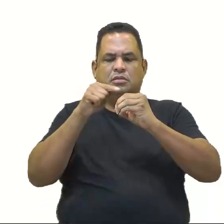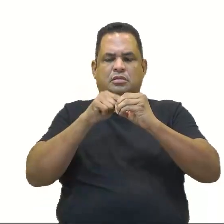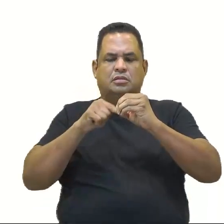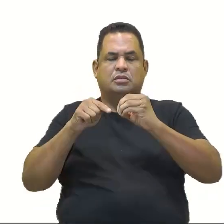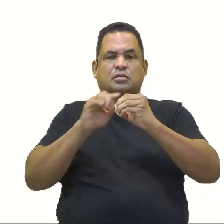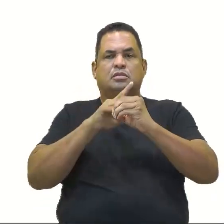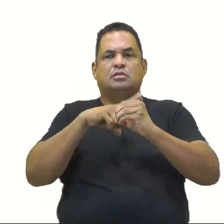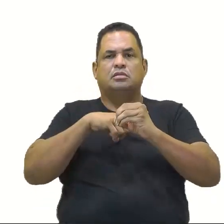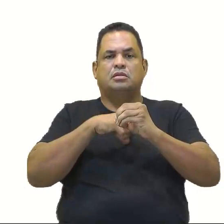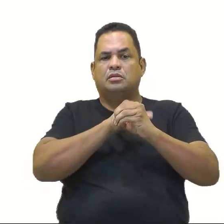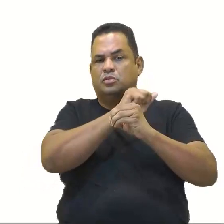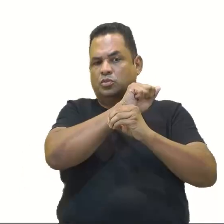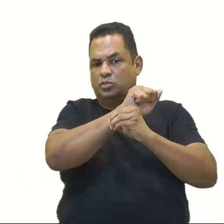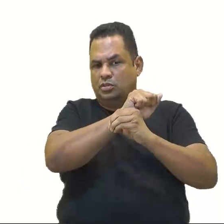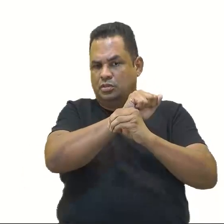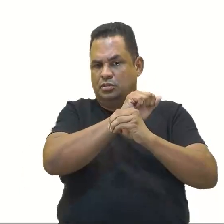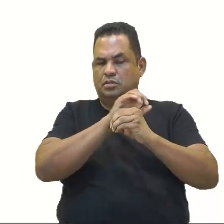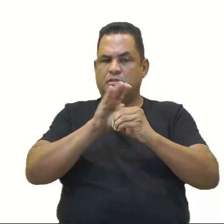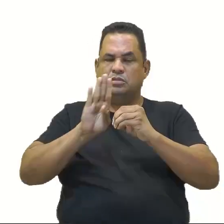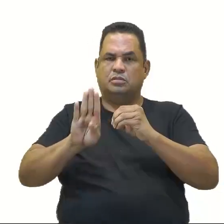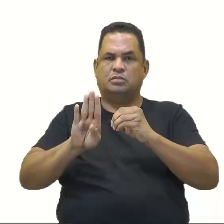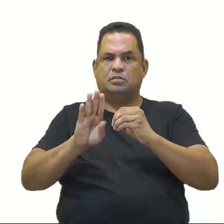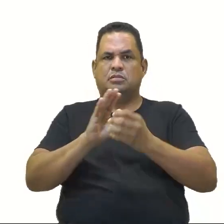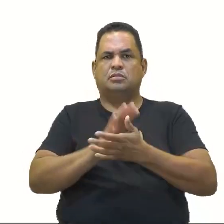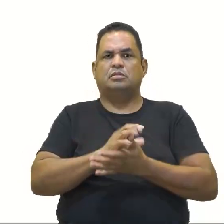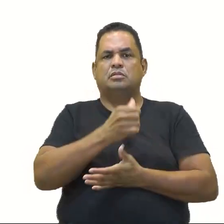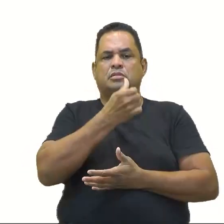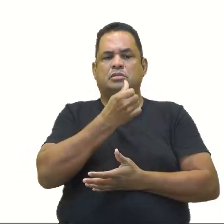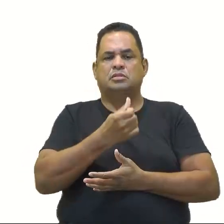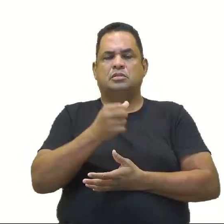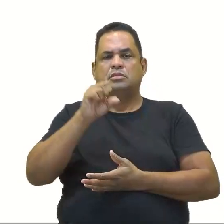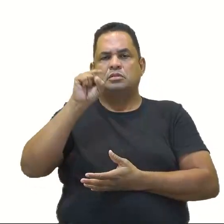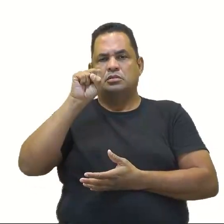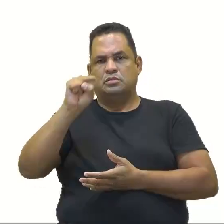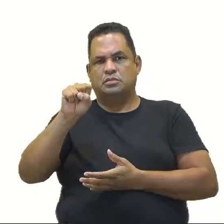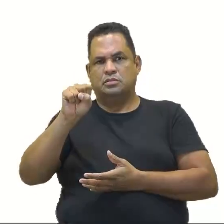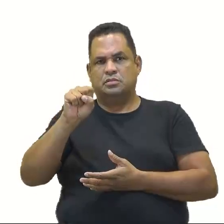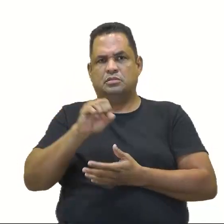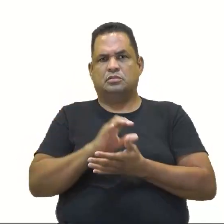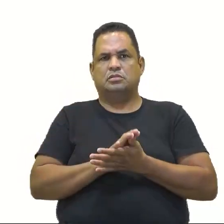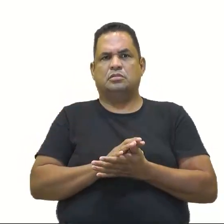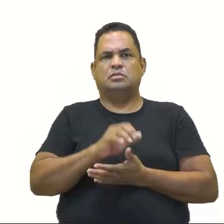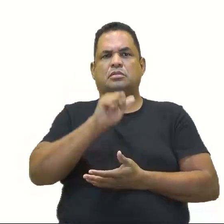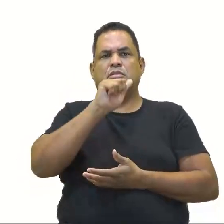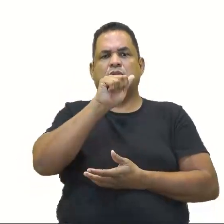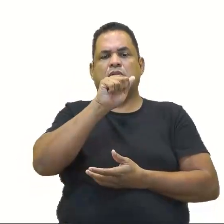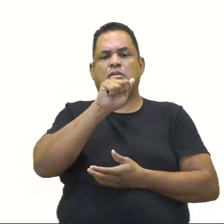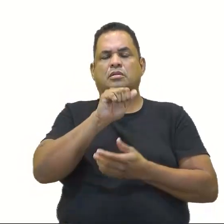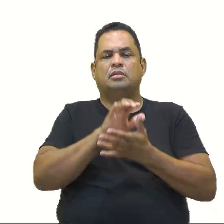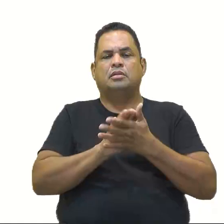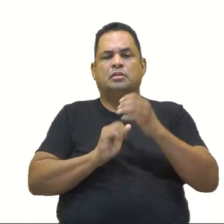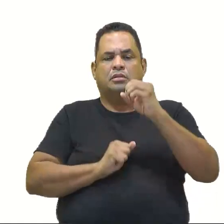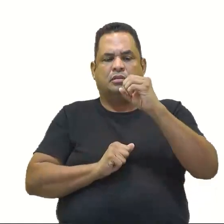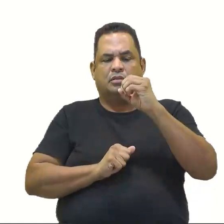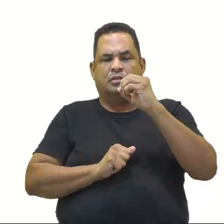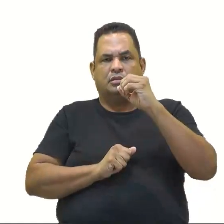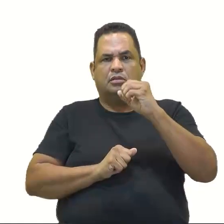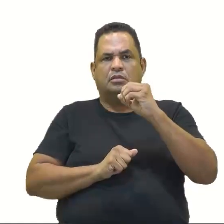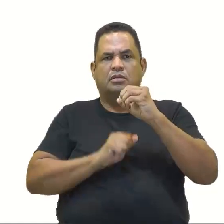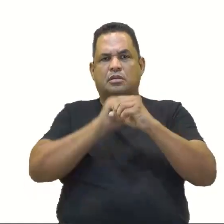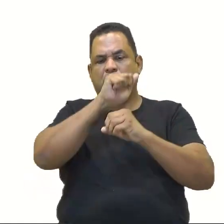tem no B. É o 6 e o 8. Beleza. E A menos B? É pegar o A e tirar